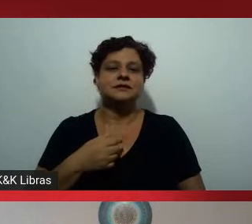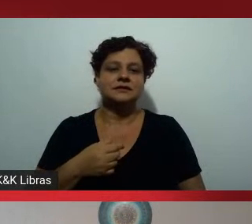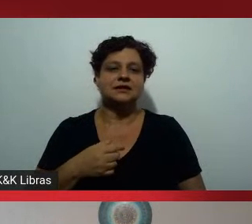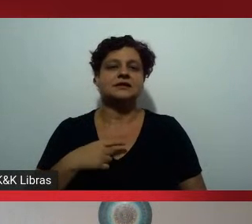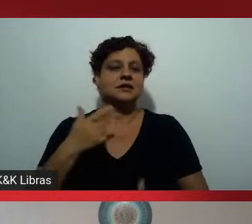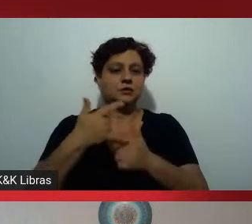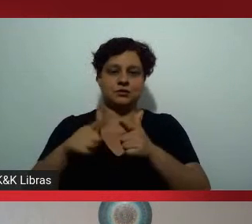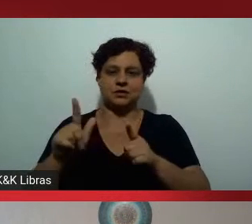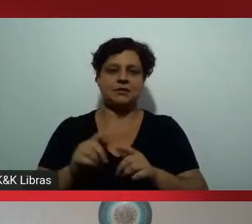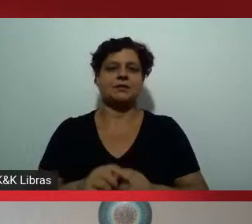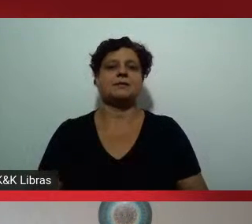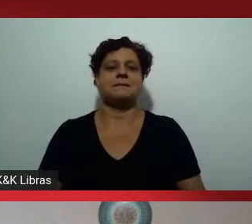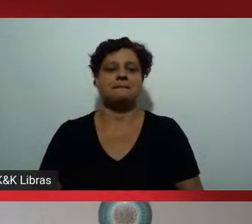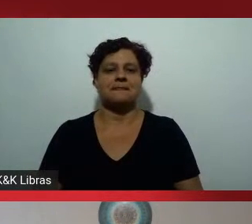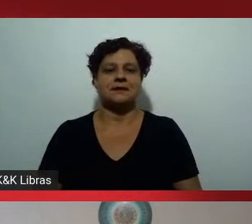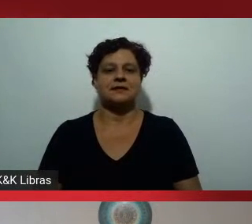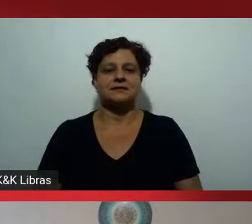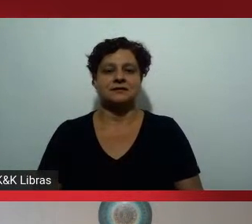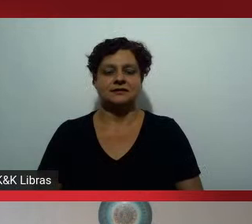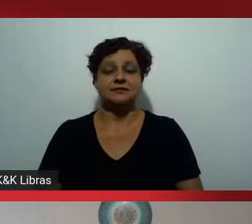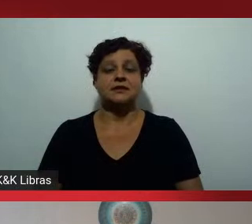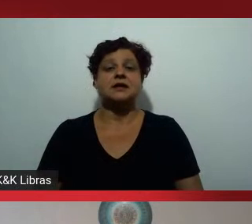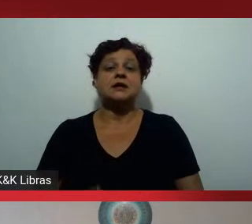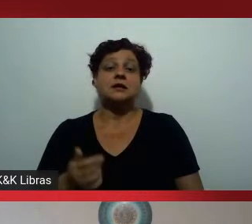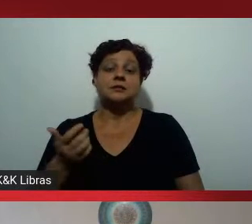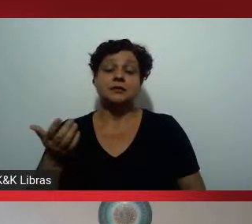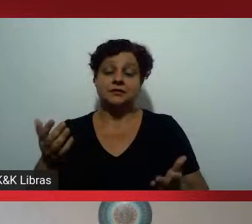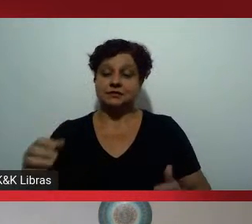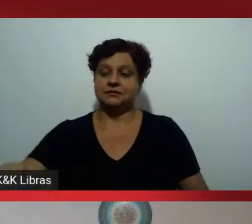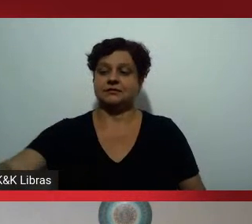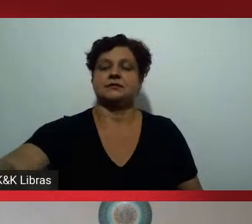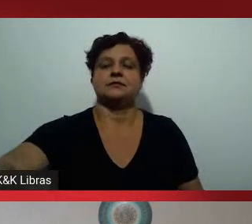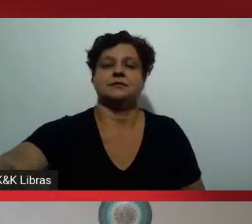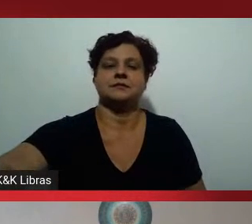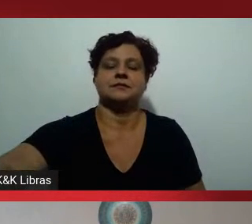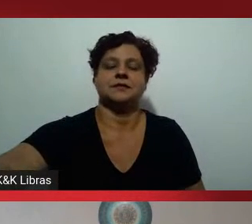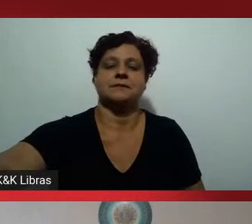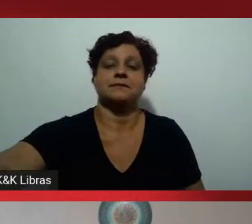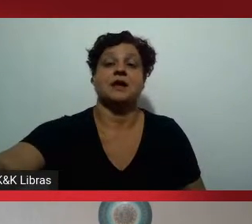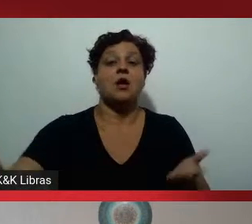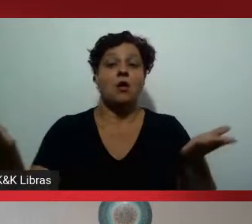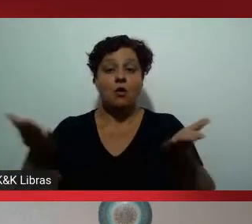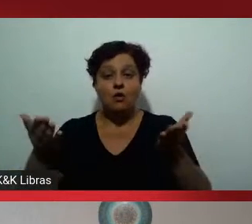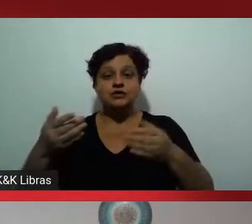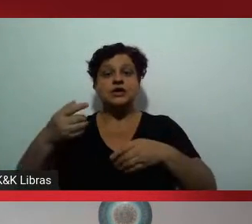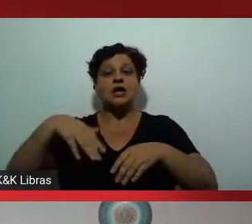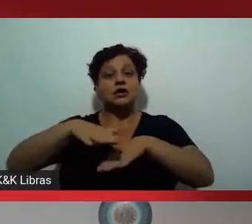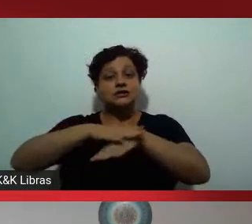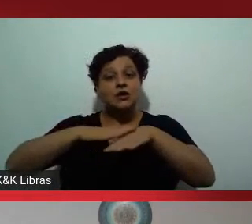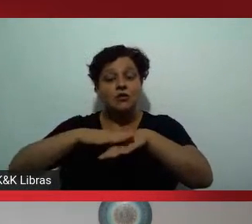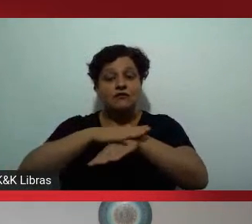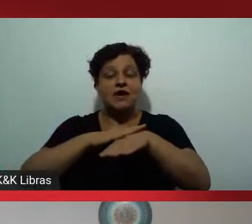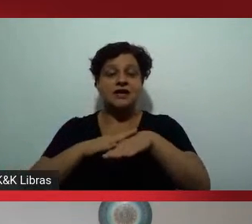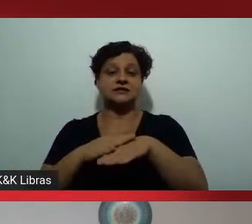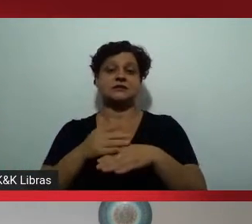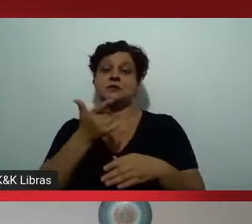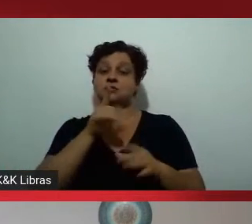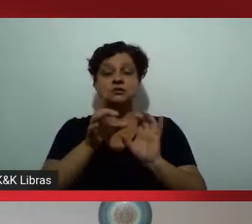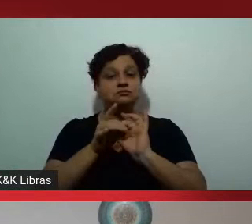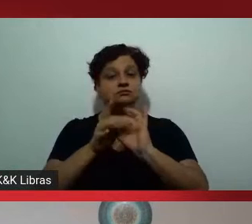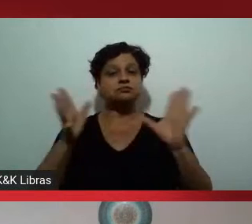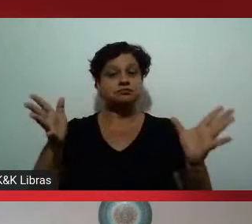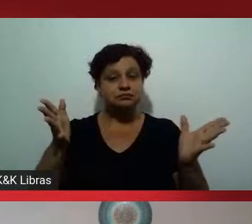uma realmente franca e abertura conversa sobre a fact que não estamos vendo a número de